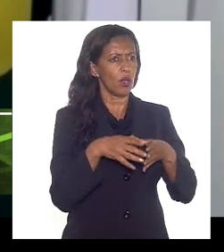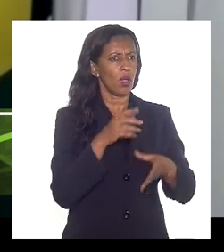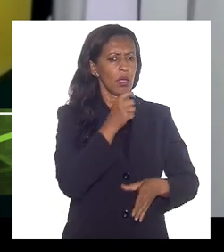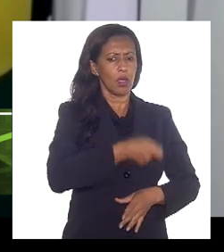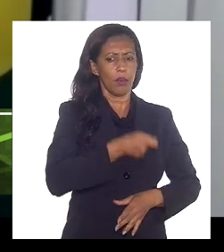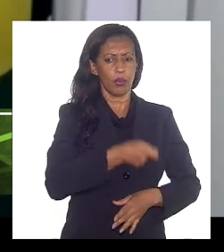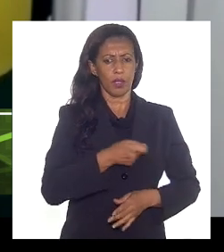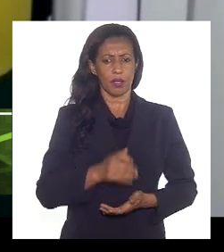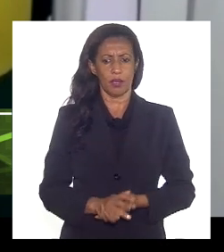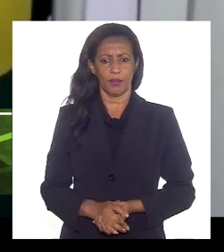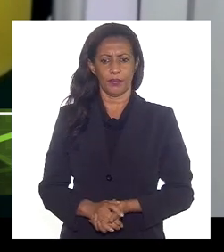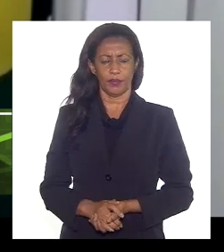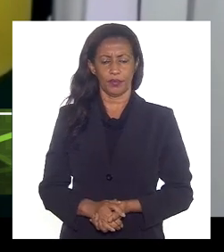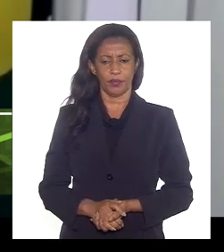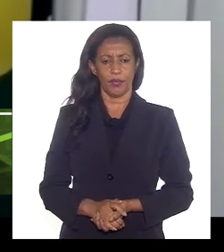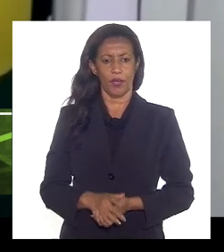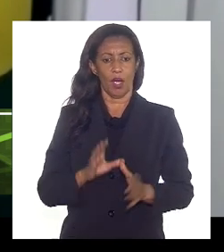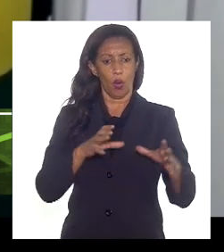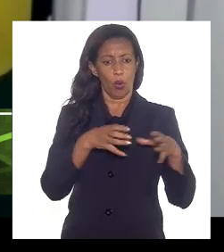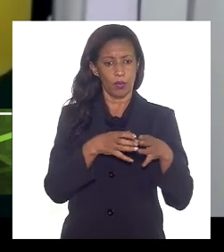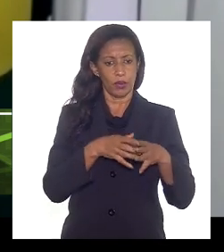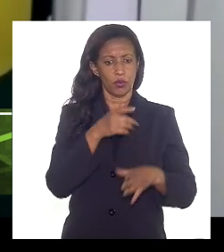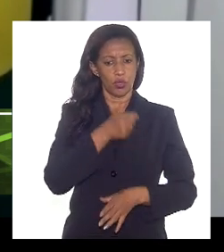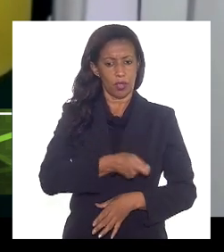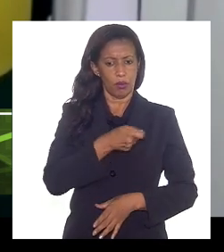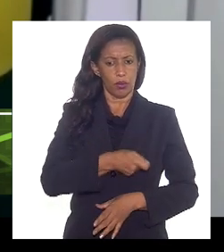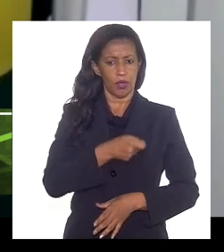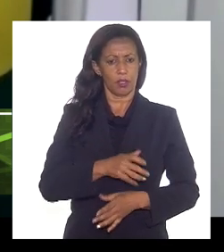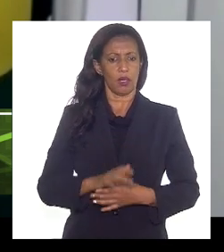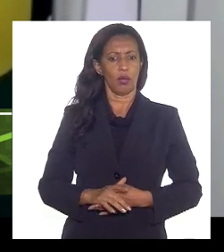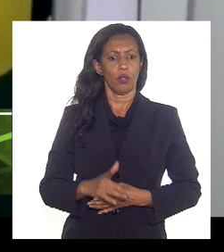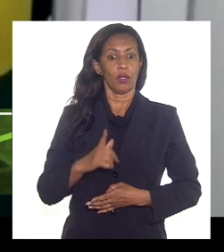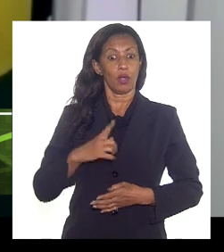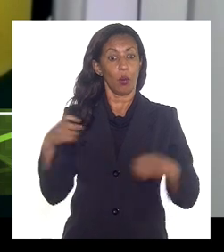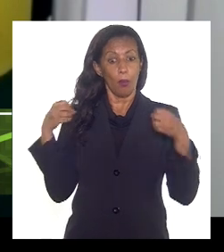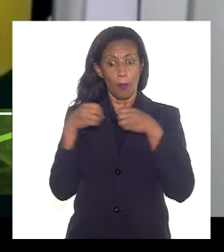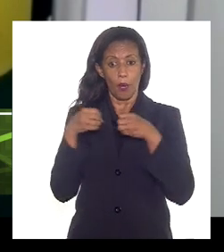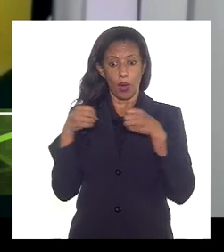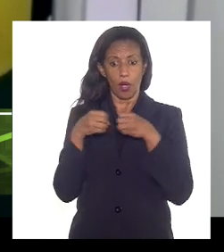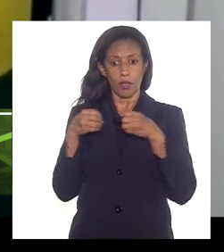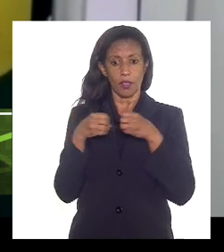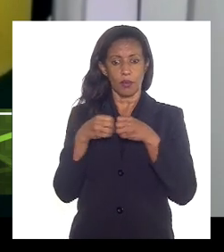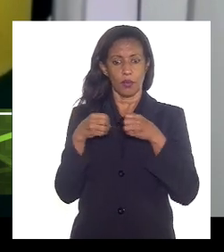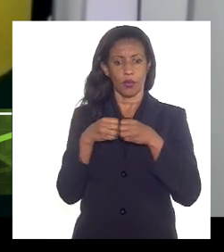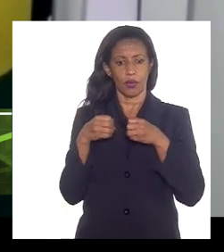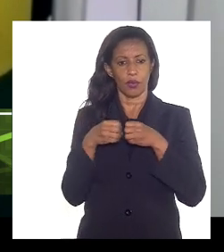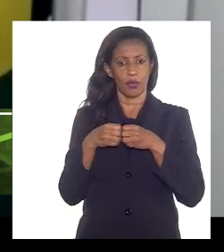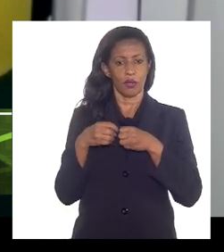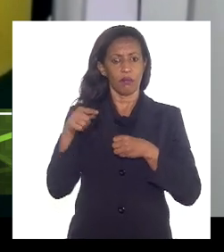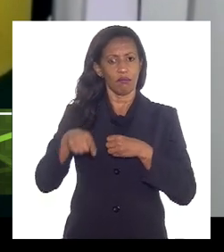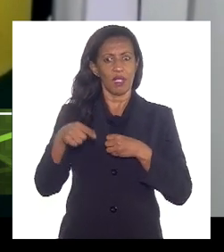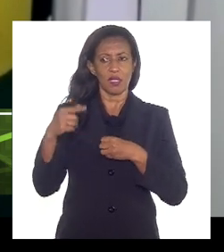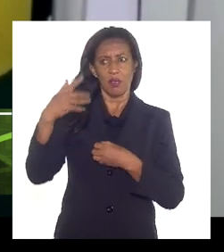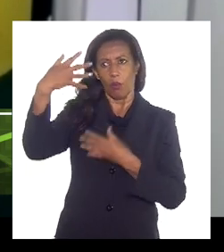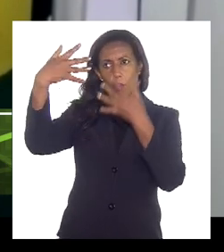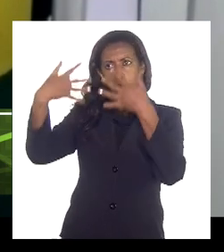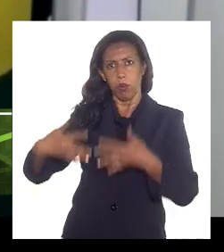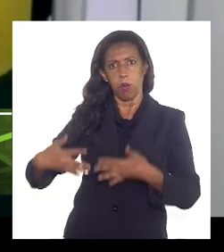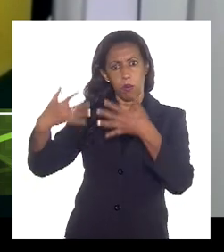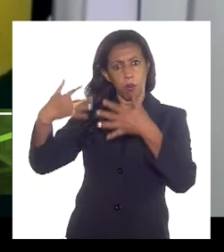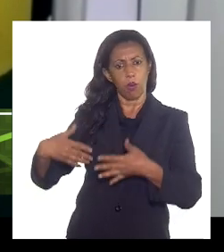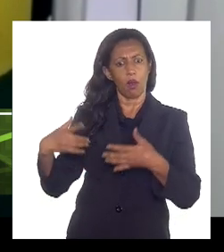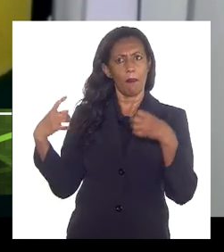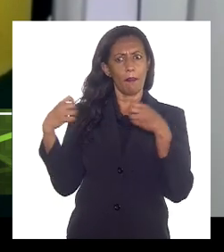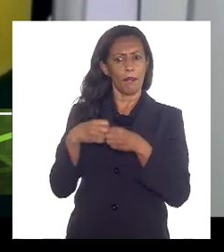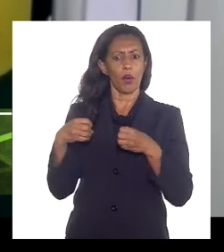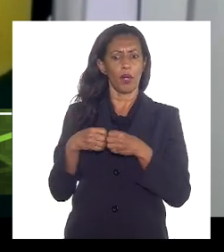mas esses cálculos eram da comissão de tributação que era o dá o devido crédito estão muito próximos dessa tabela aqui realmente muito próximos